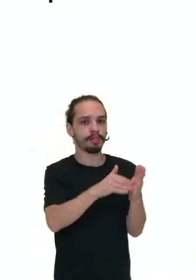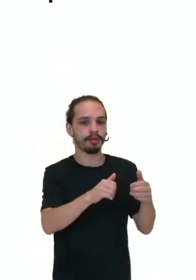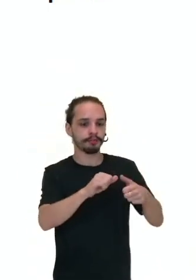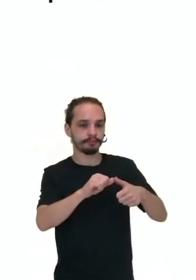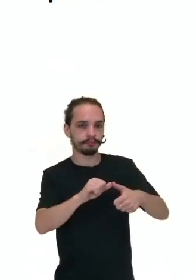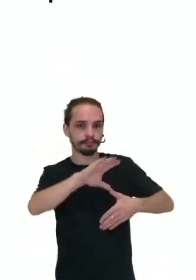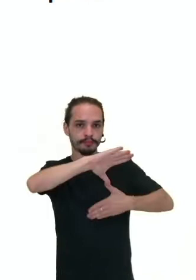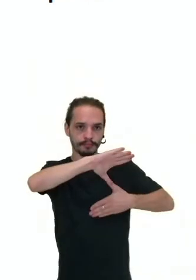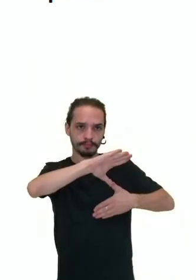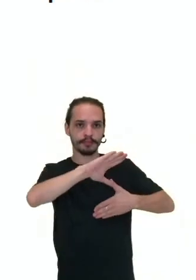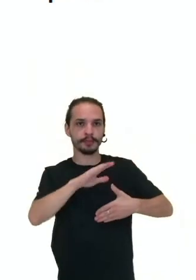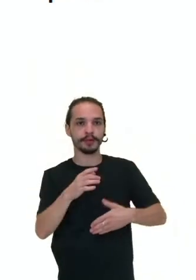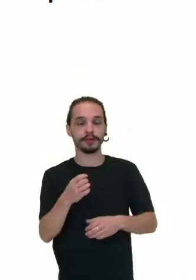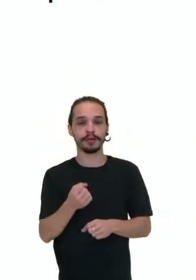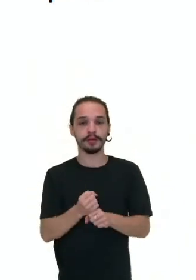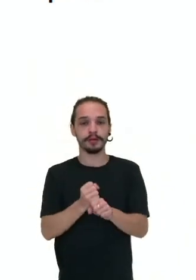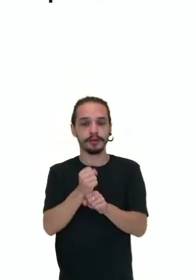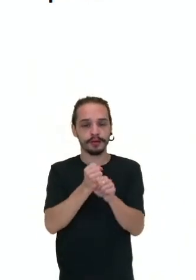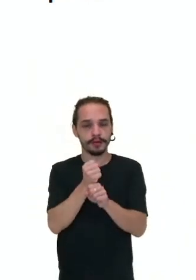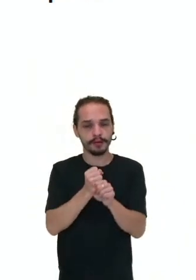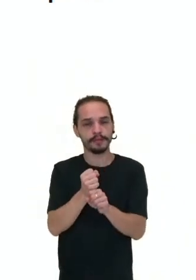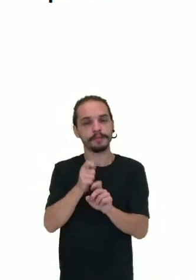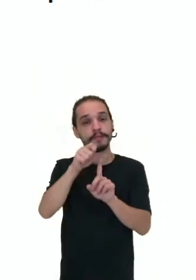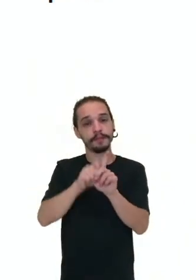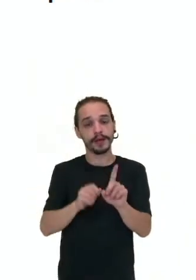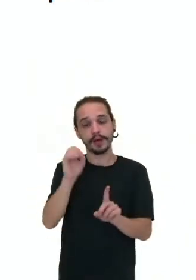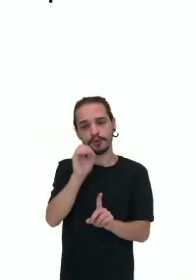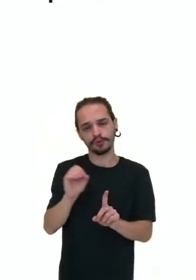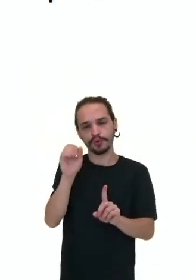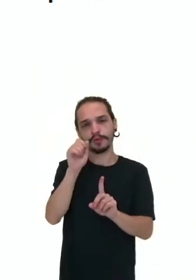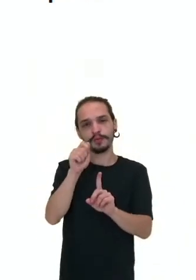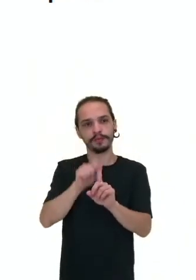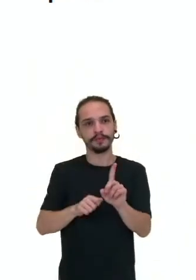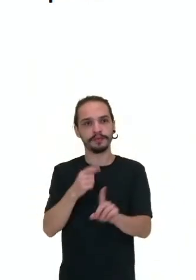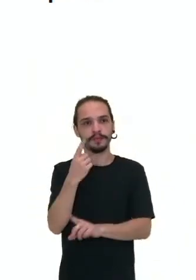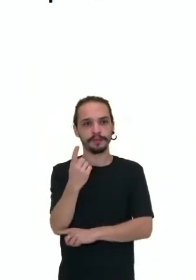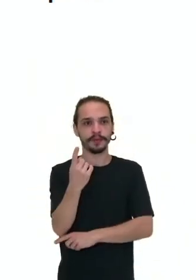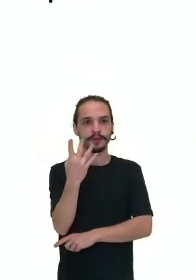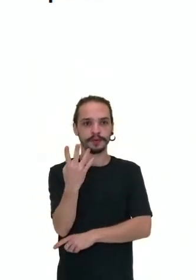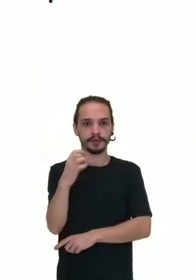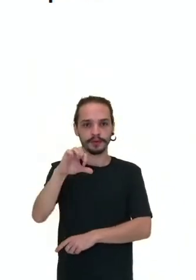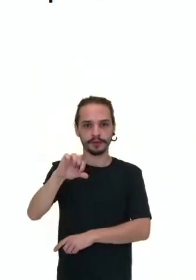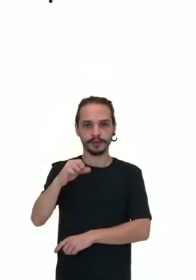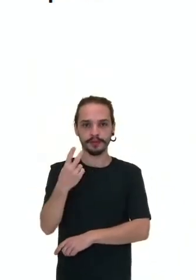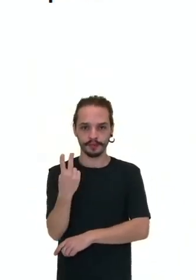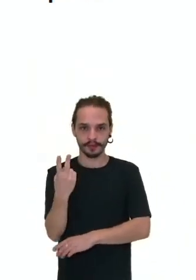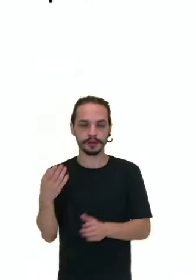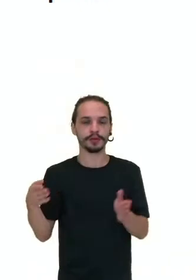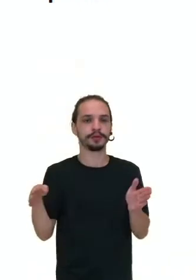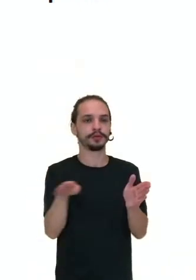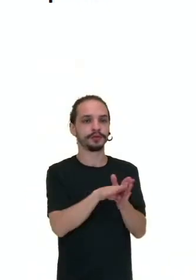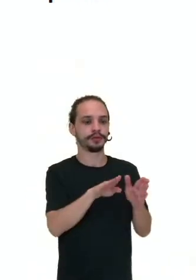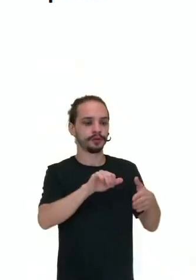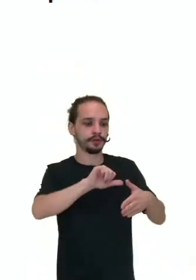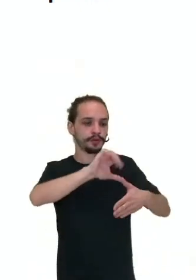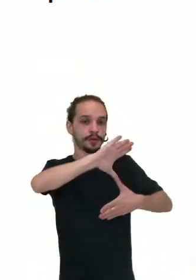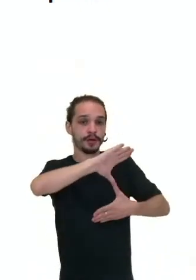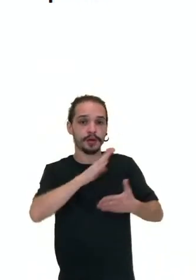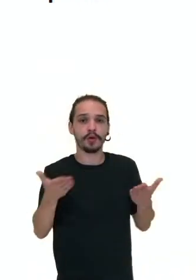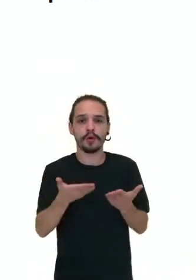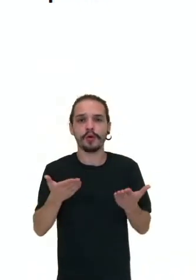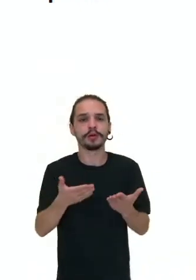em outubro, 12 de outubro de 1492, ele vai chegar na América, vai chegar especificamente onde hoje é o Haiti,